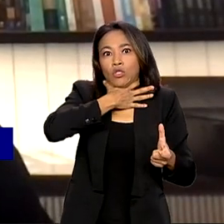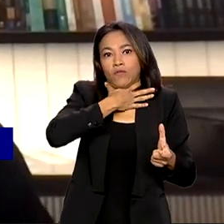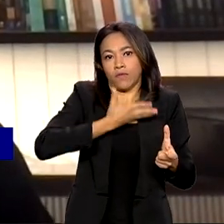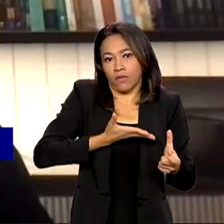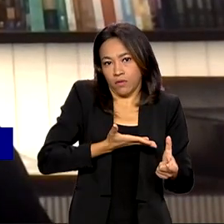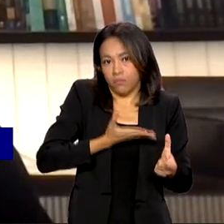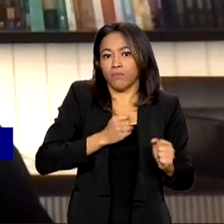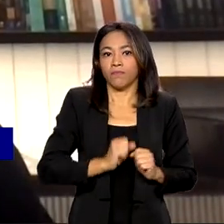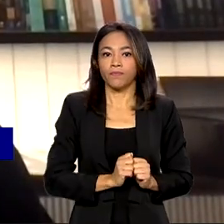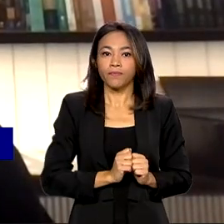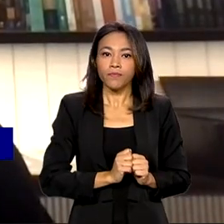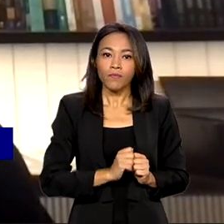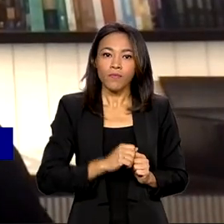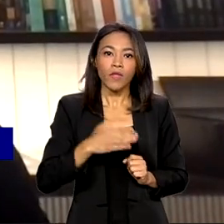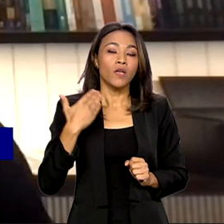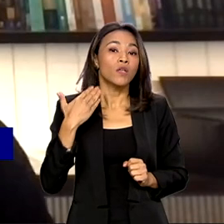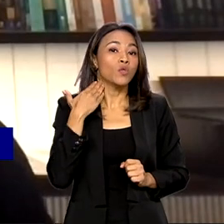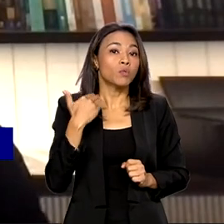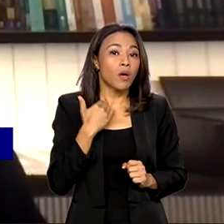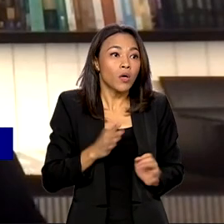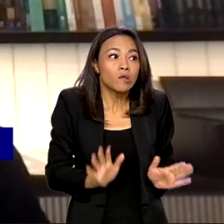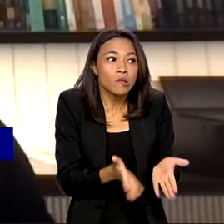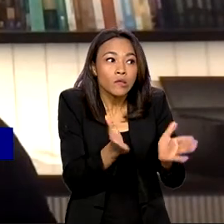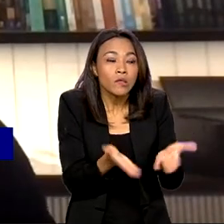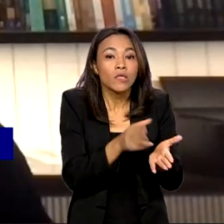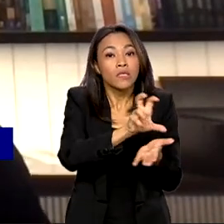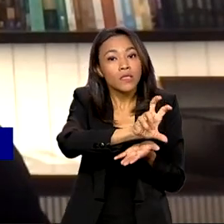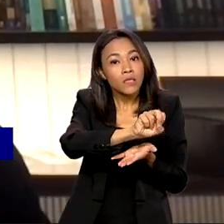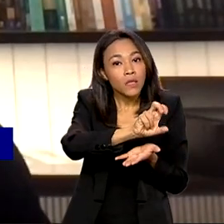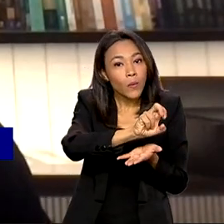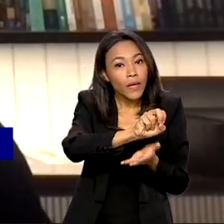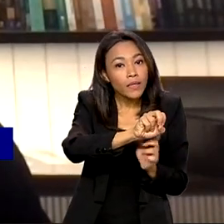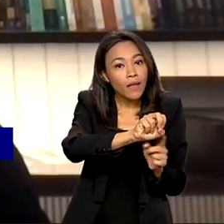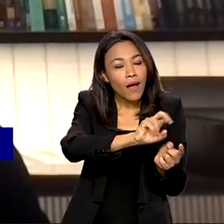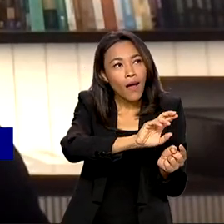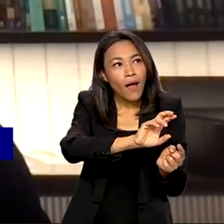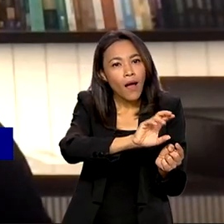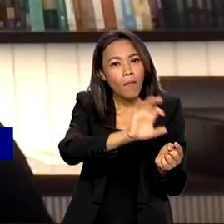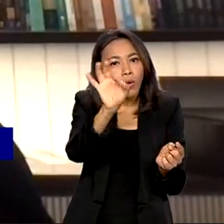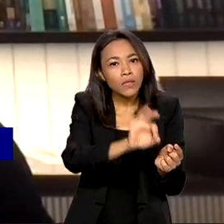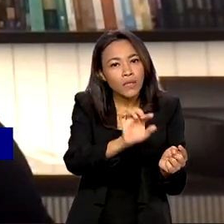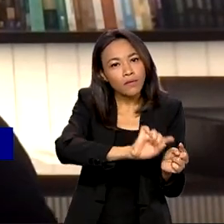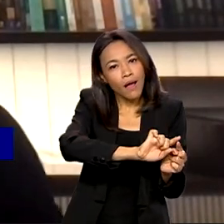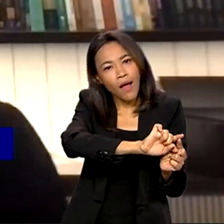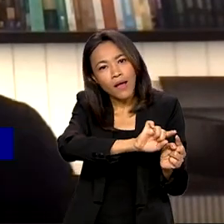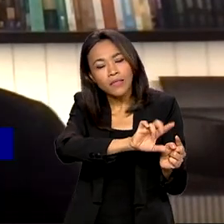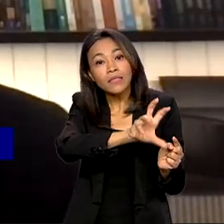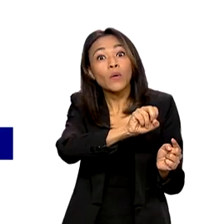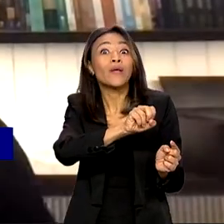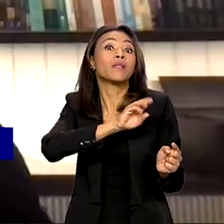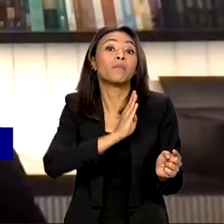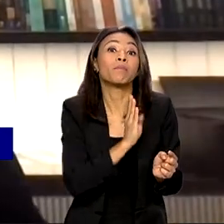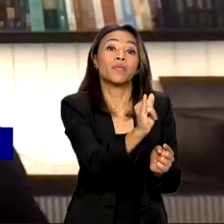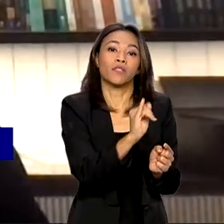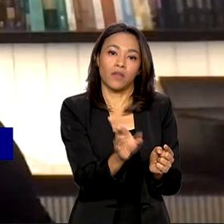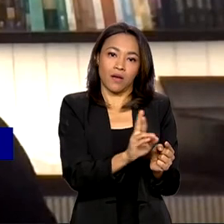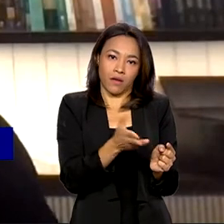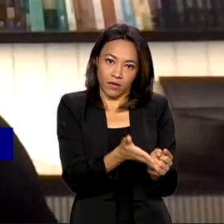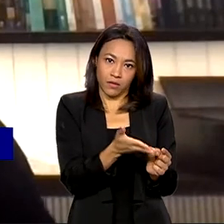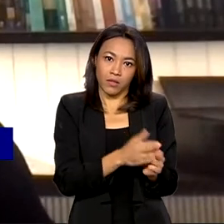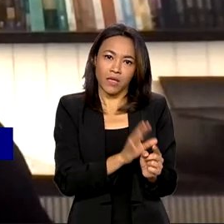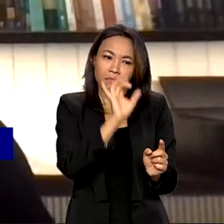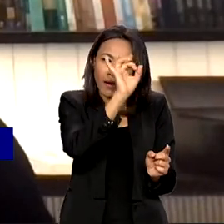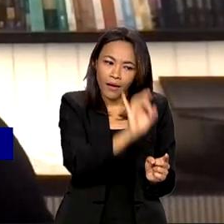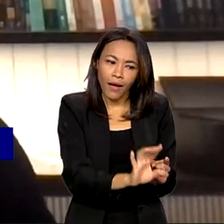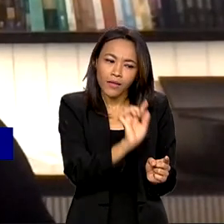de R$ 50 para fazer renegociações no valor de R 50 bilhões. E para cada R